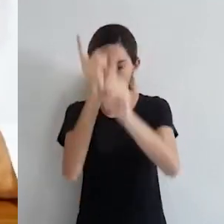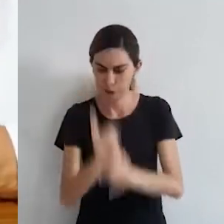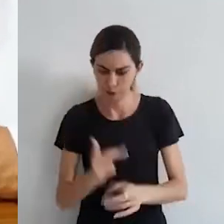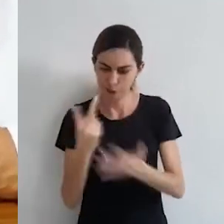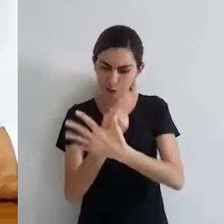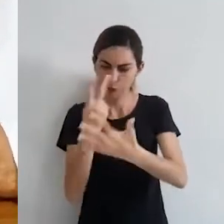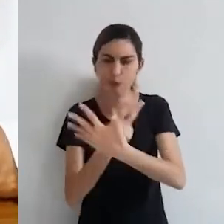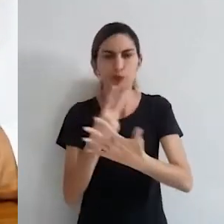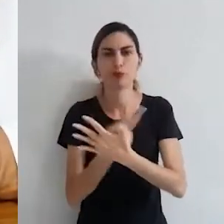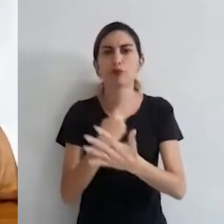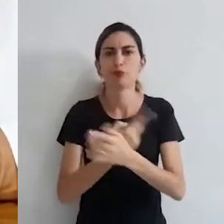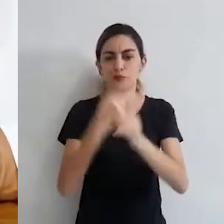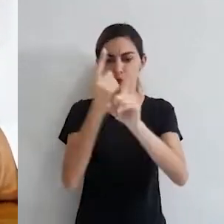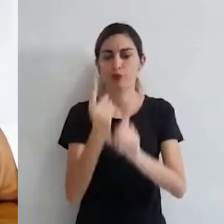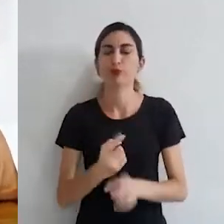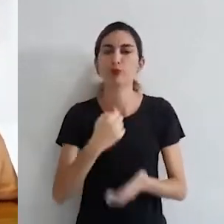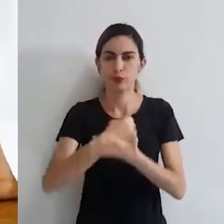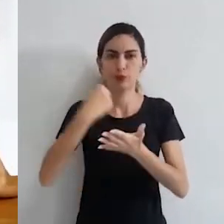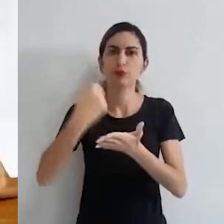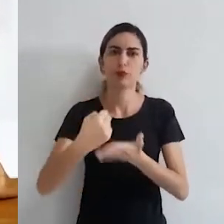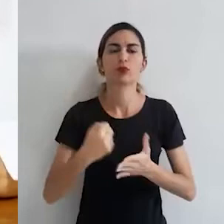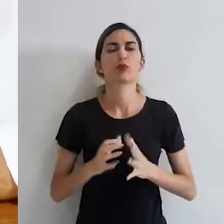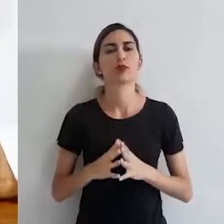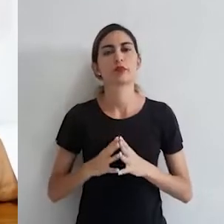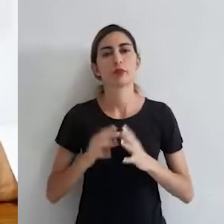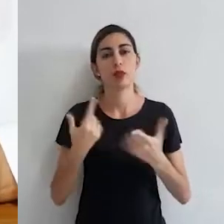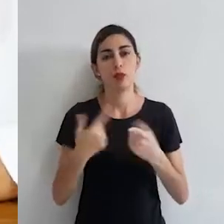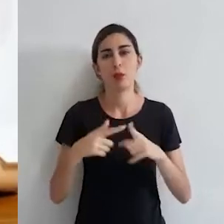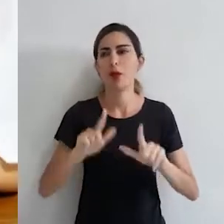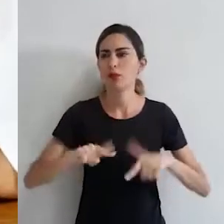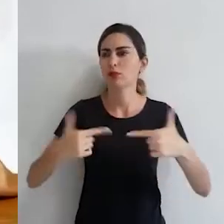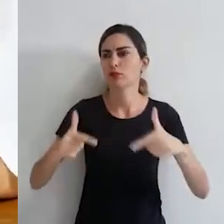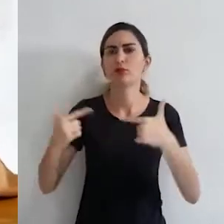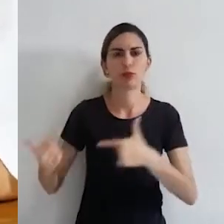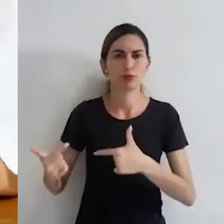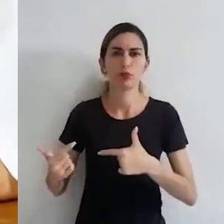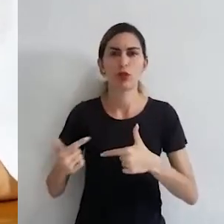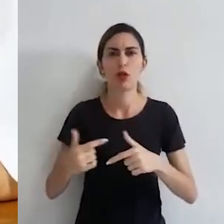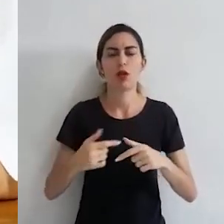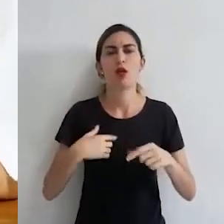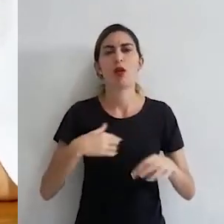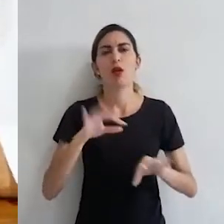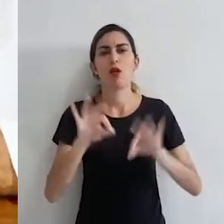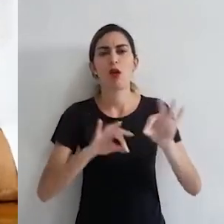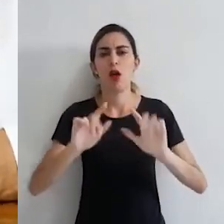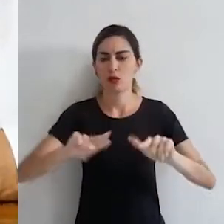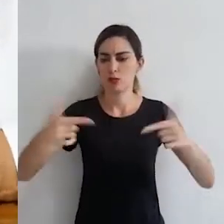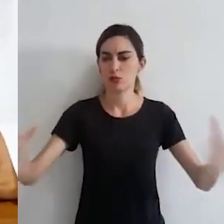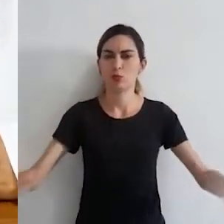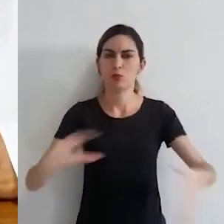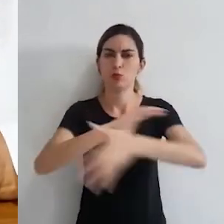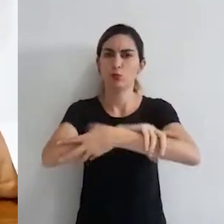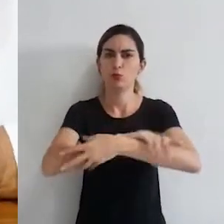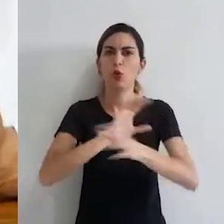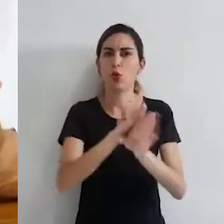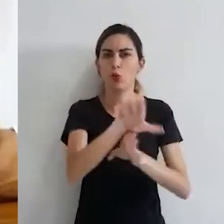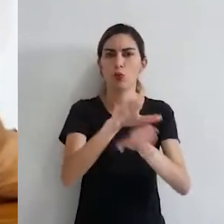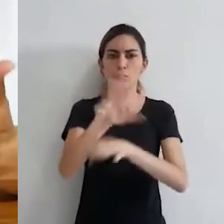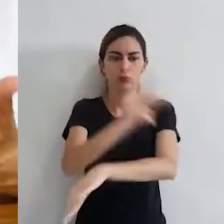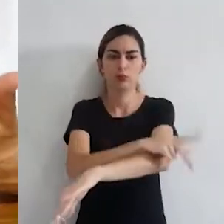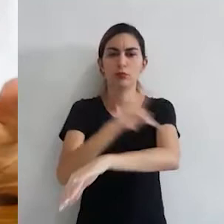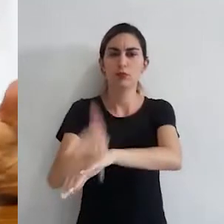ou inconsistências nesses documentos. Atuar de forma a estabelecer uma ação conjunta com orientação